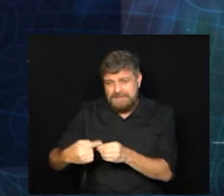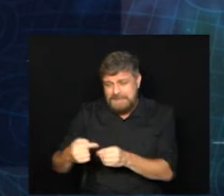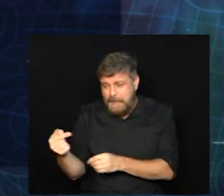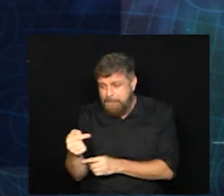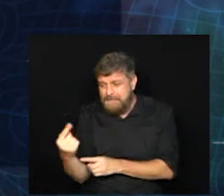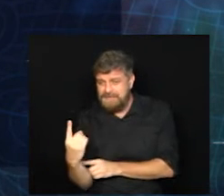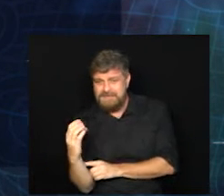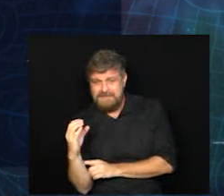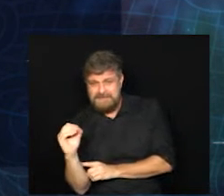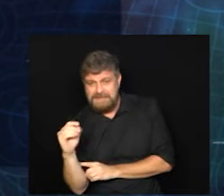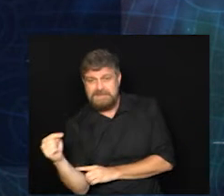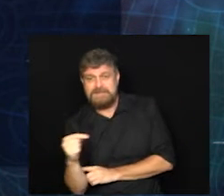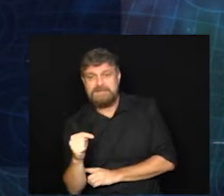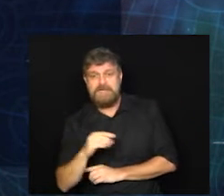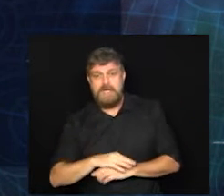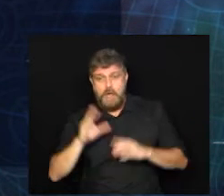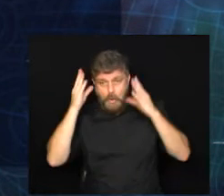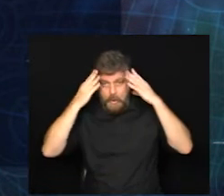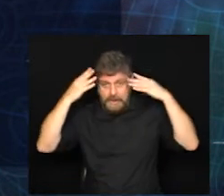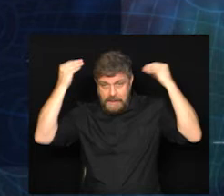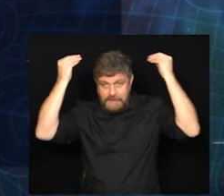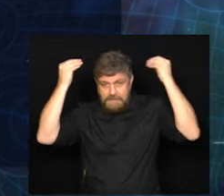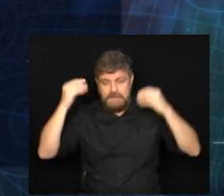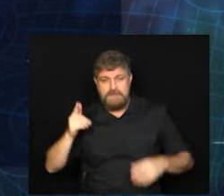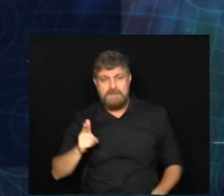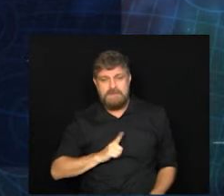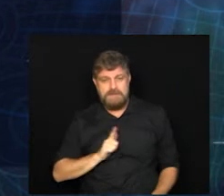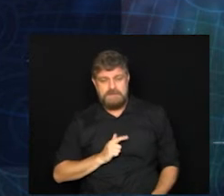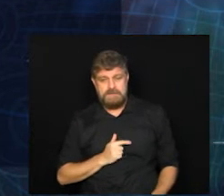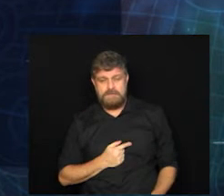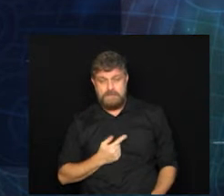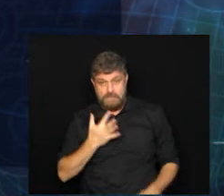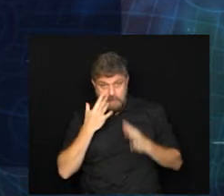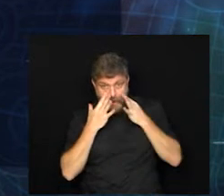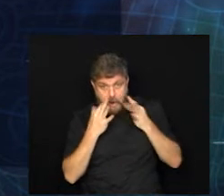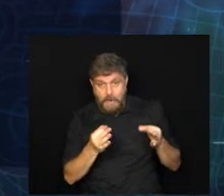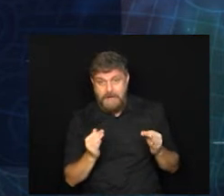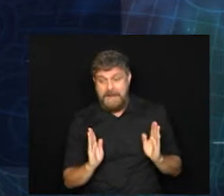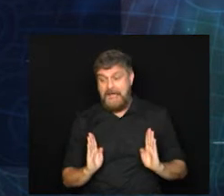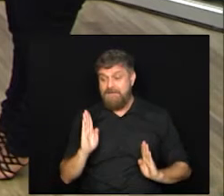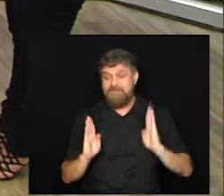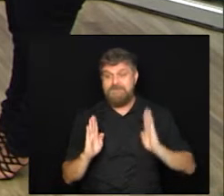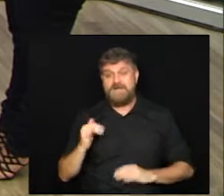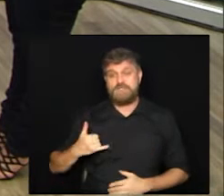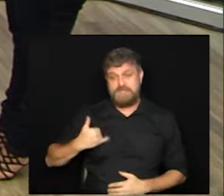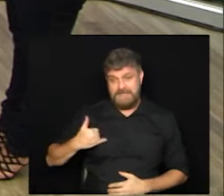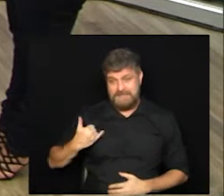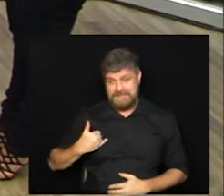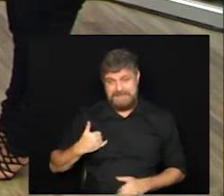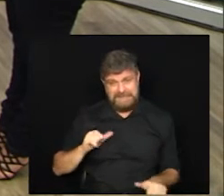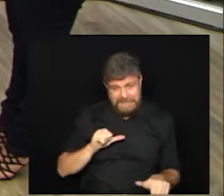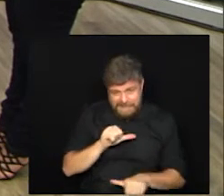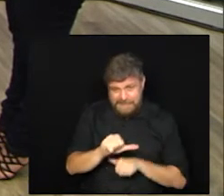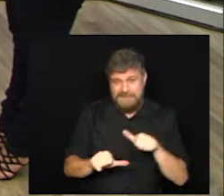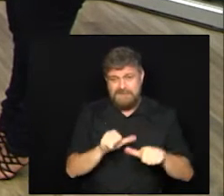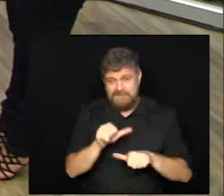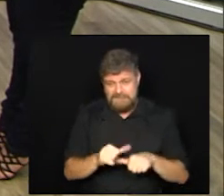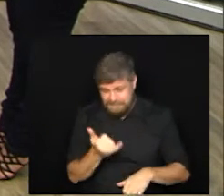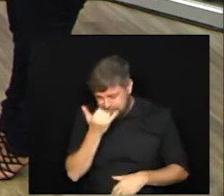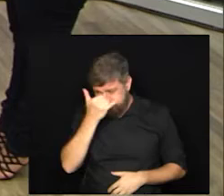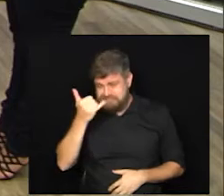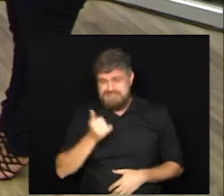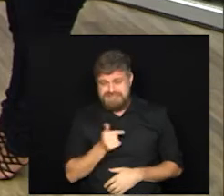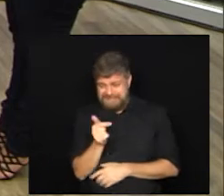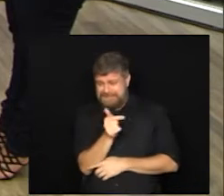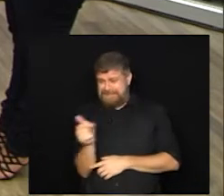de 10 óbitos, Olambra. Chamam atenção novamente para a faixa etária, a mudança que aconteceu nas últimas